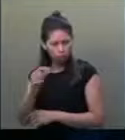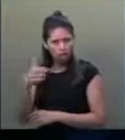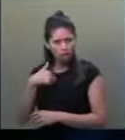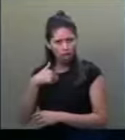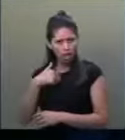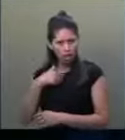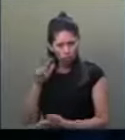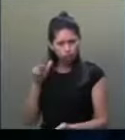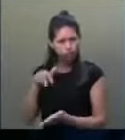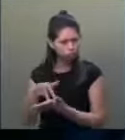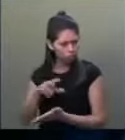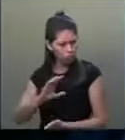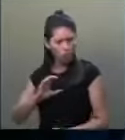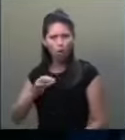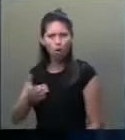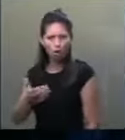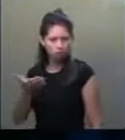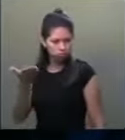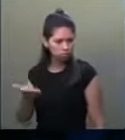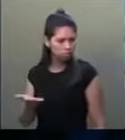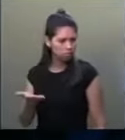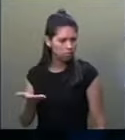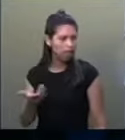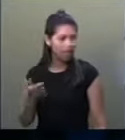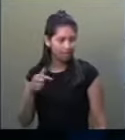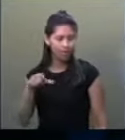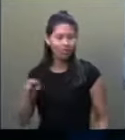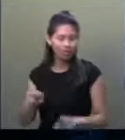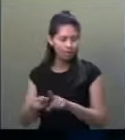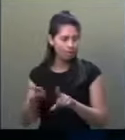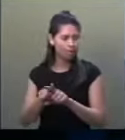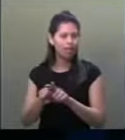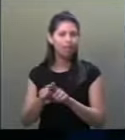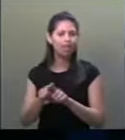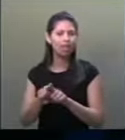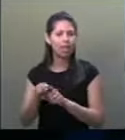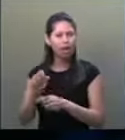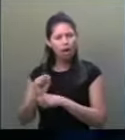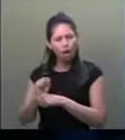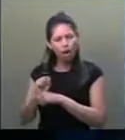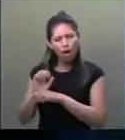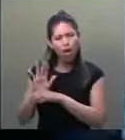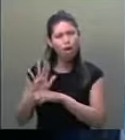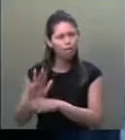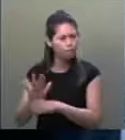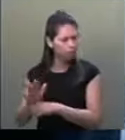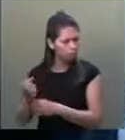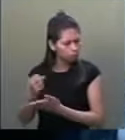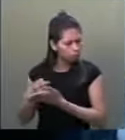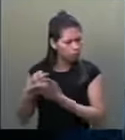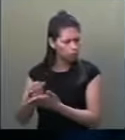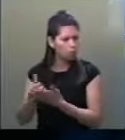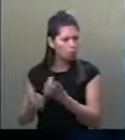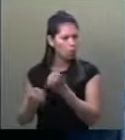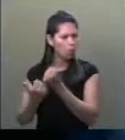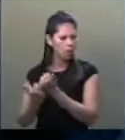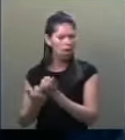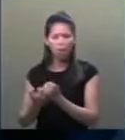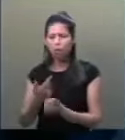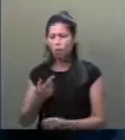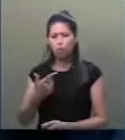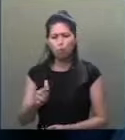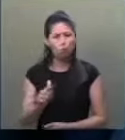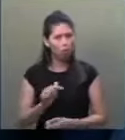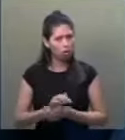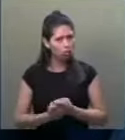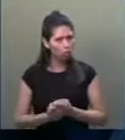e colocaria a honra e a dignidade do senador, mesmo que não fosse meu